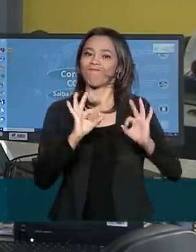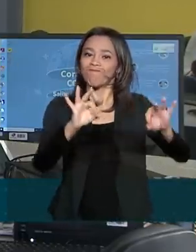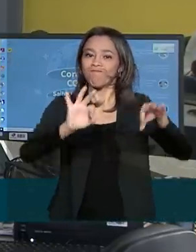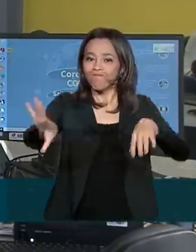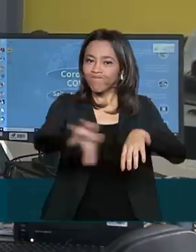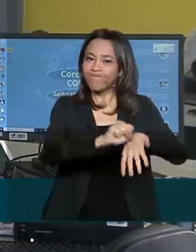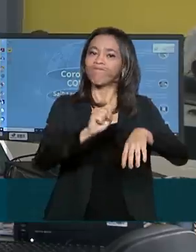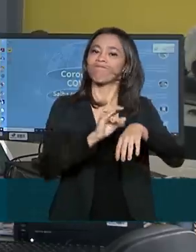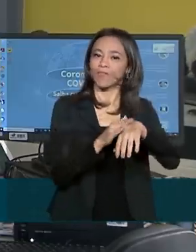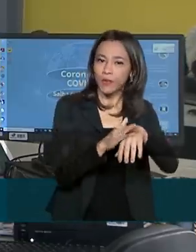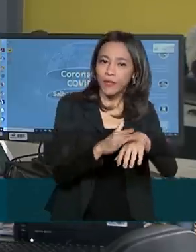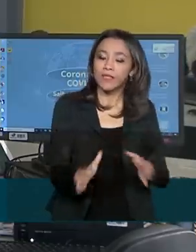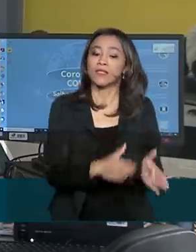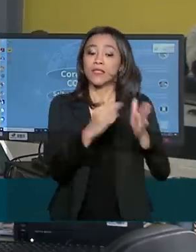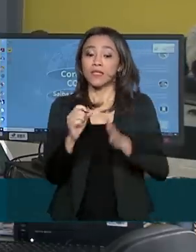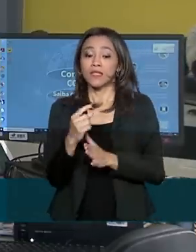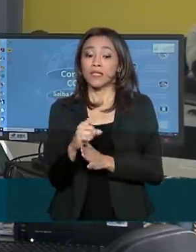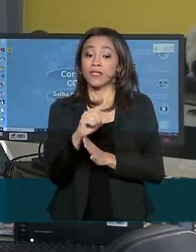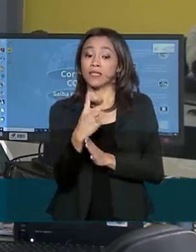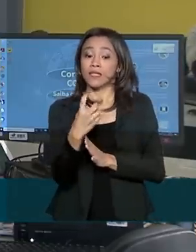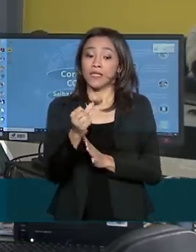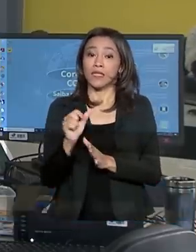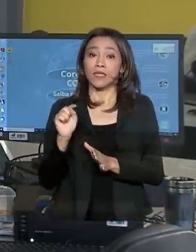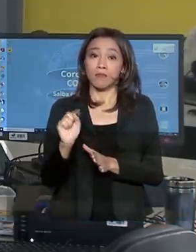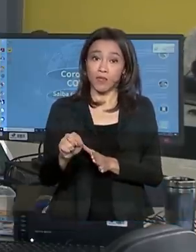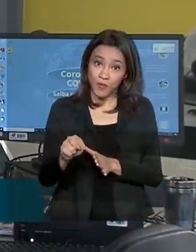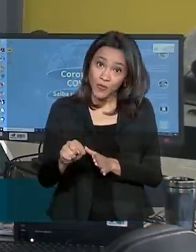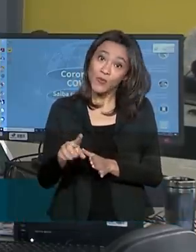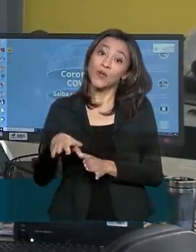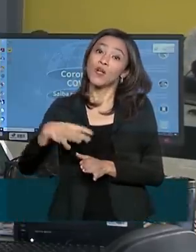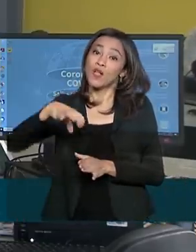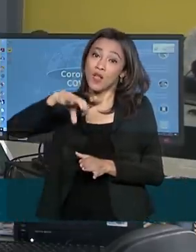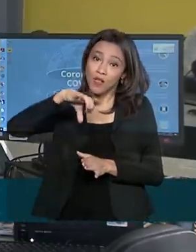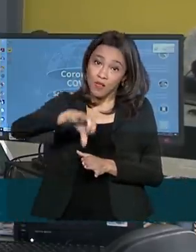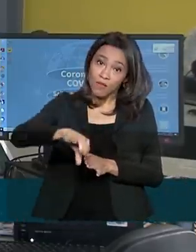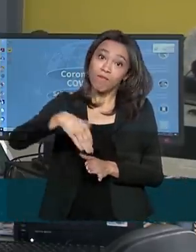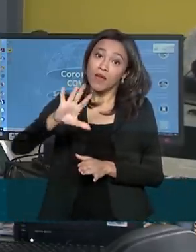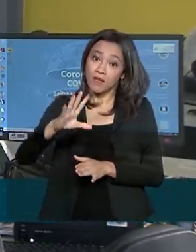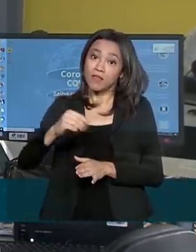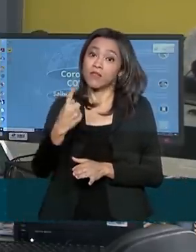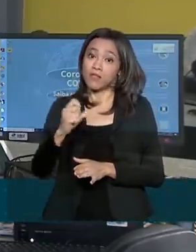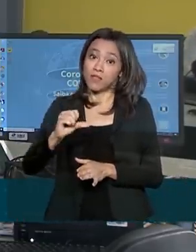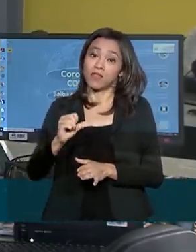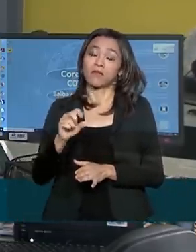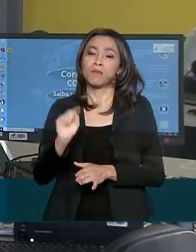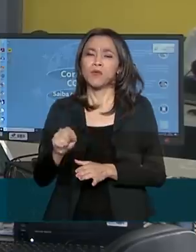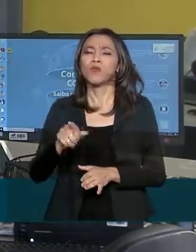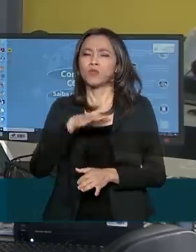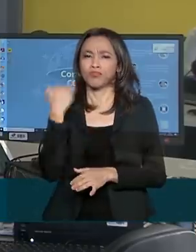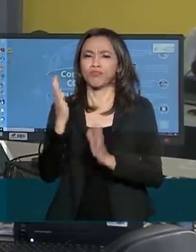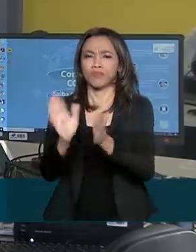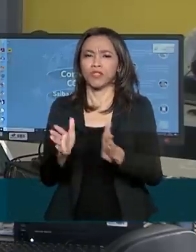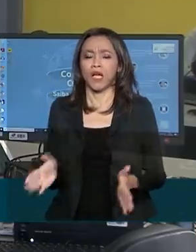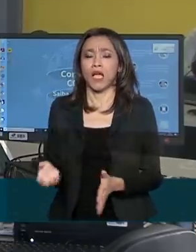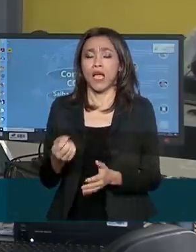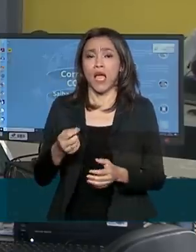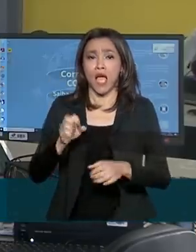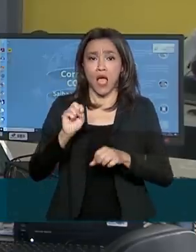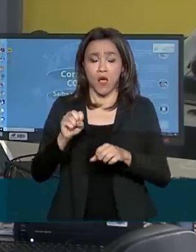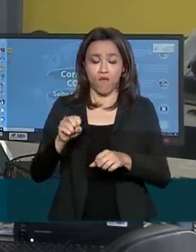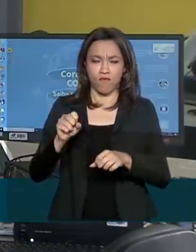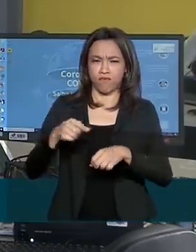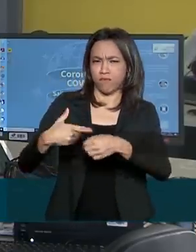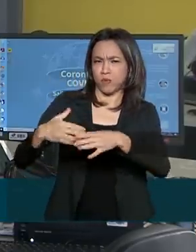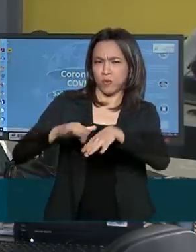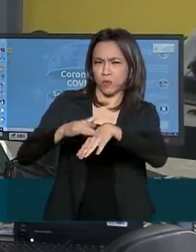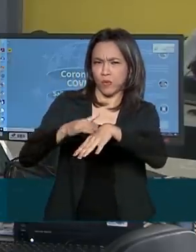16.792 pessoas morreram por causa do coronavírus. Atualmente, a doença circula em pouco mais da metade dos